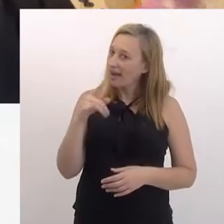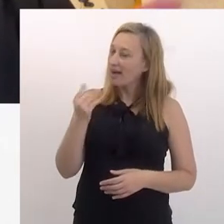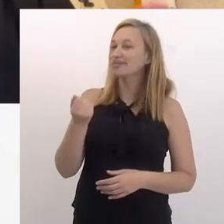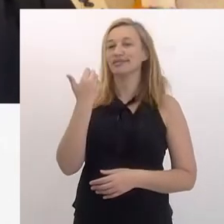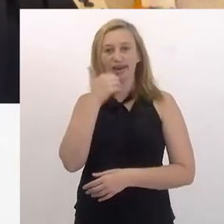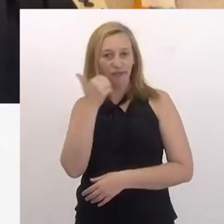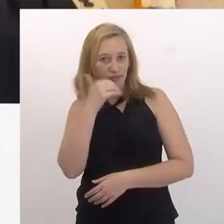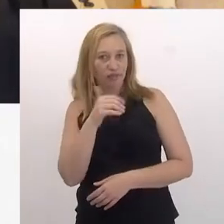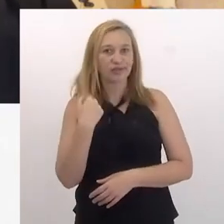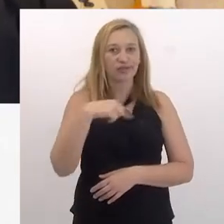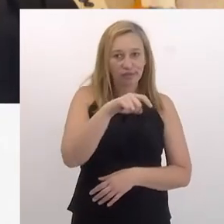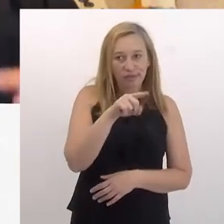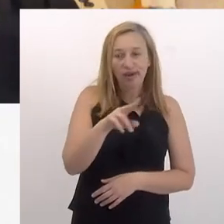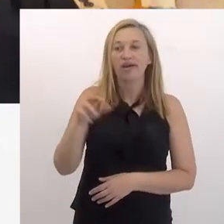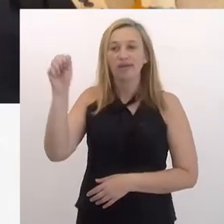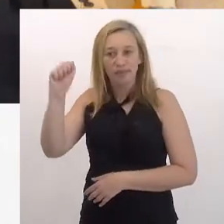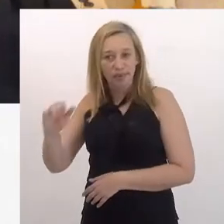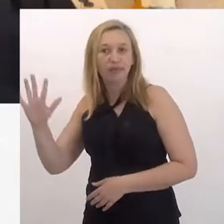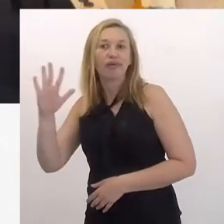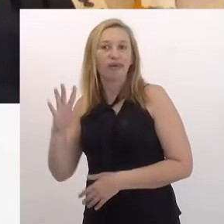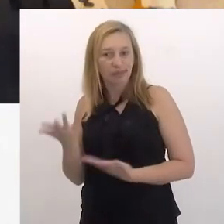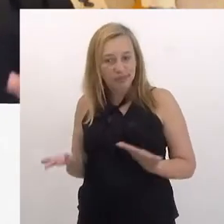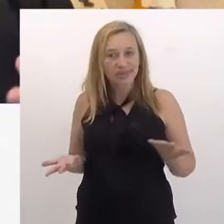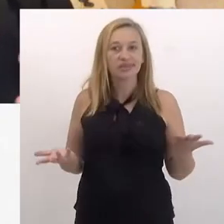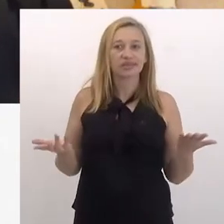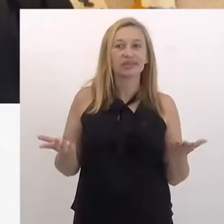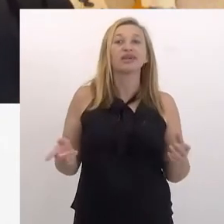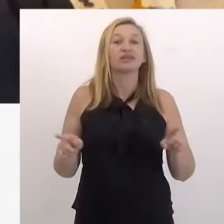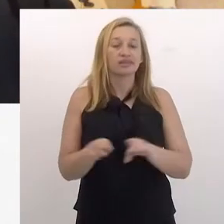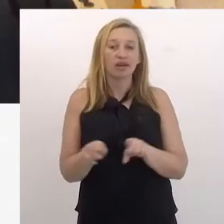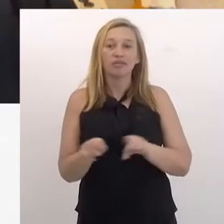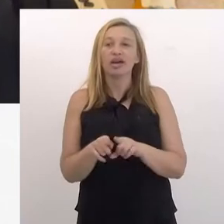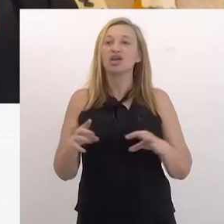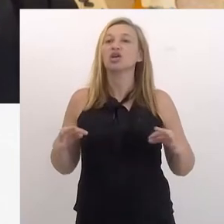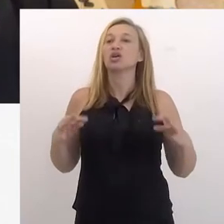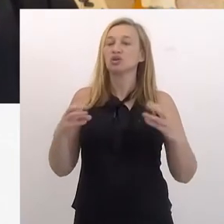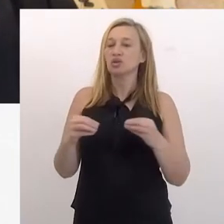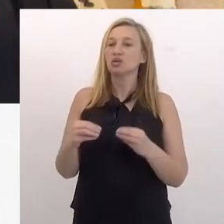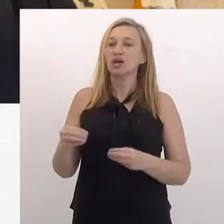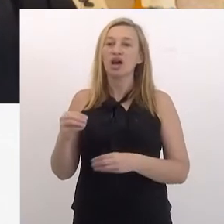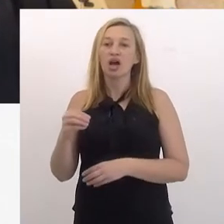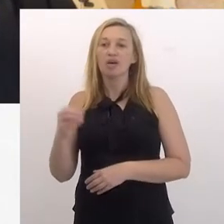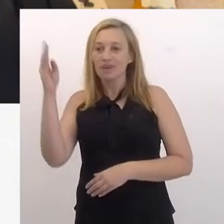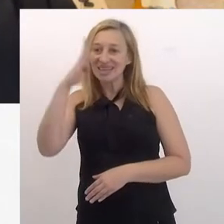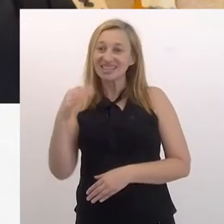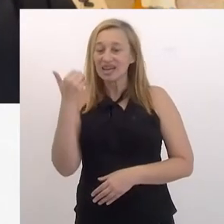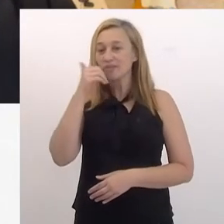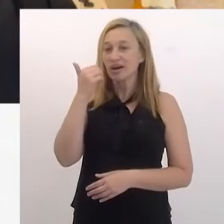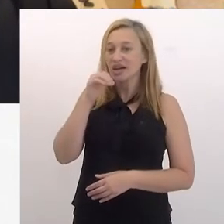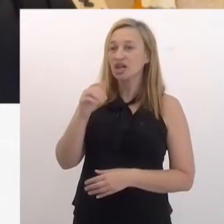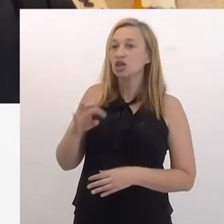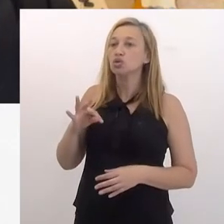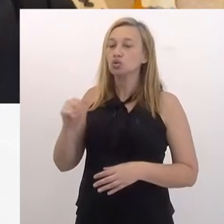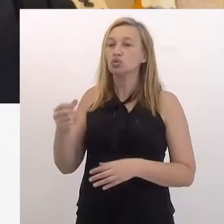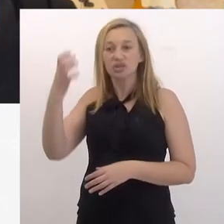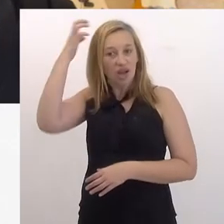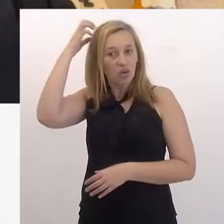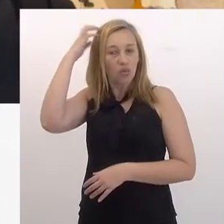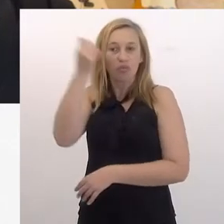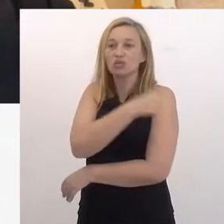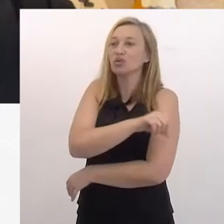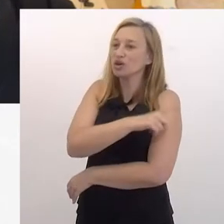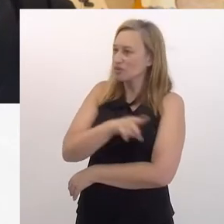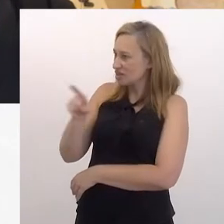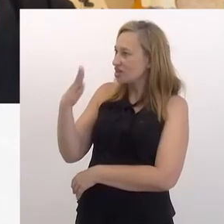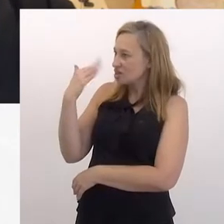malandros, saber se você vai para a Europa. E também colocam tudo, esse negócio de brasileiro malandro, colocam tudo na conta do